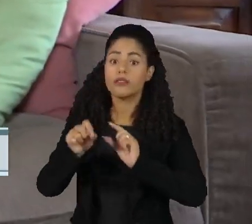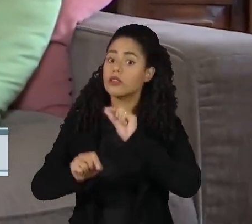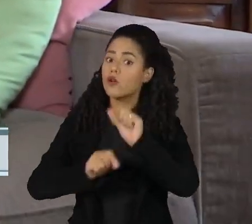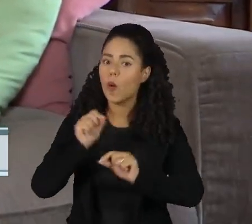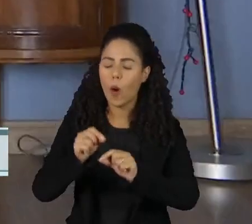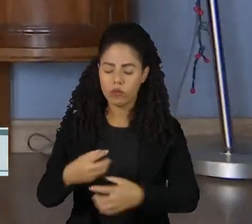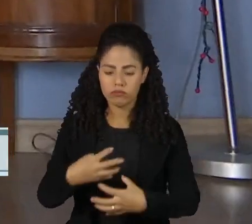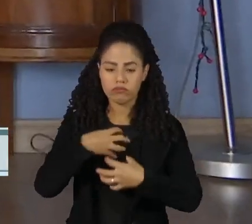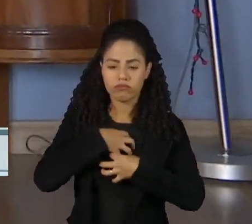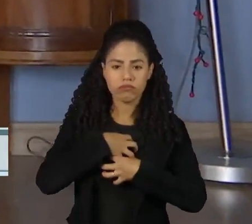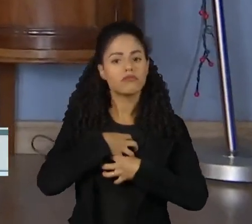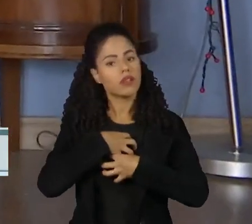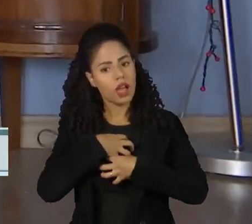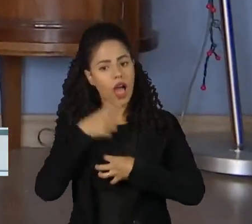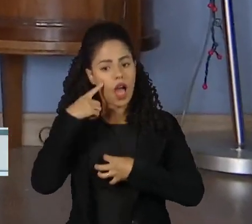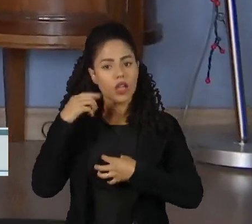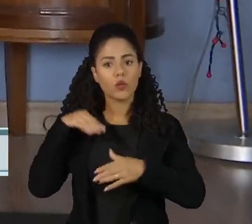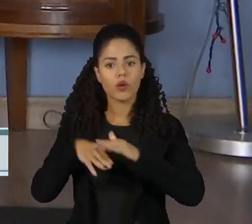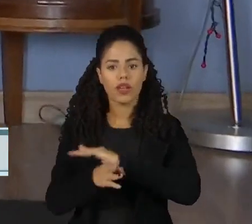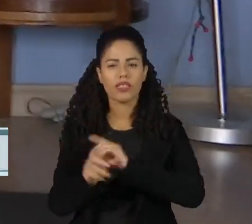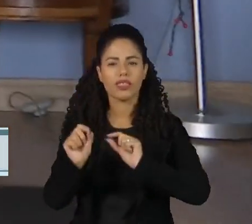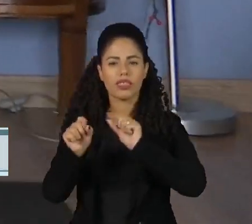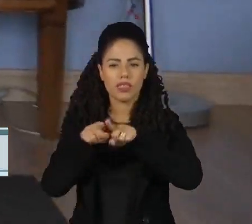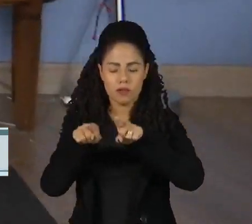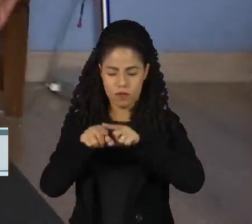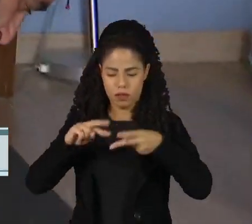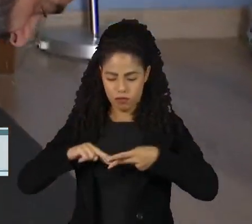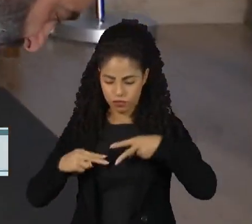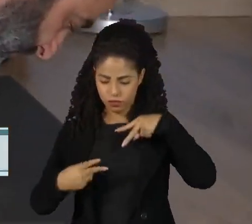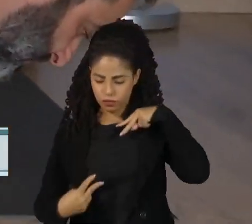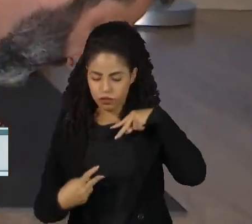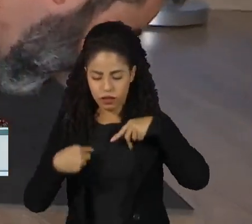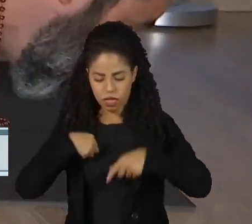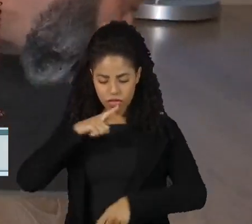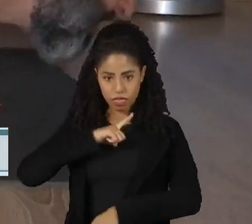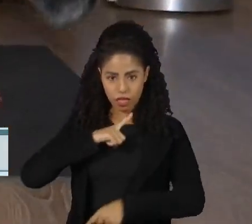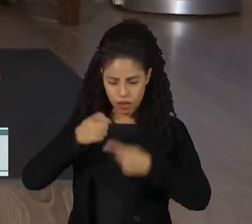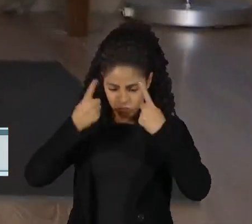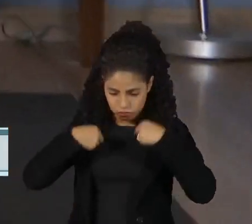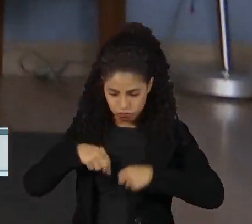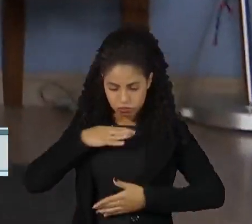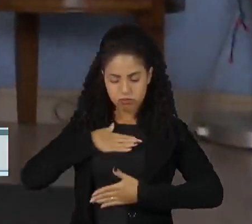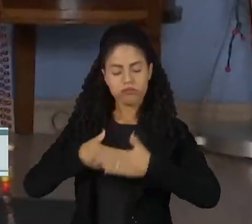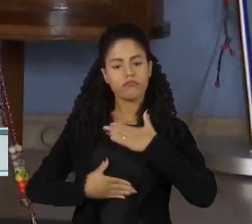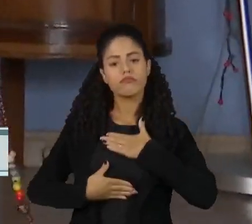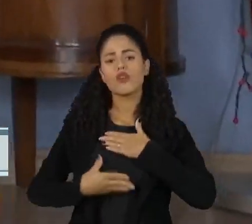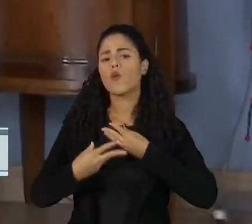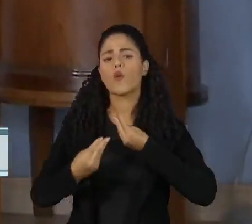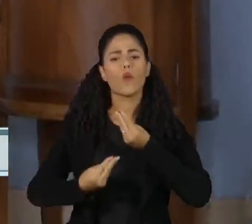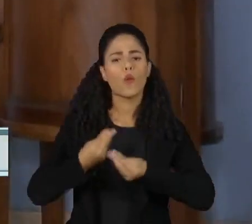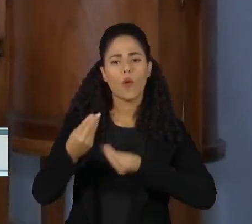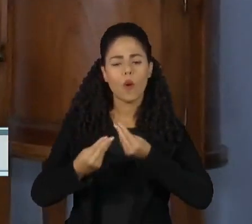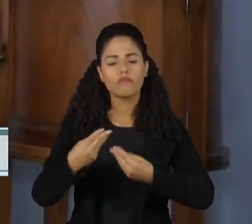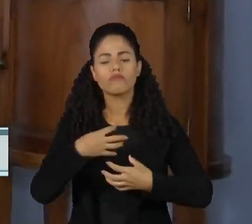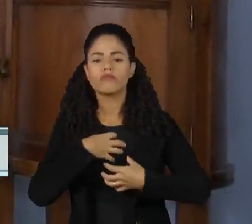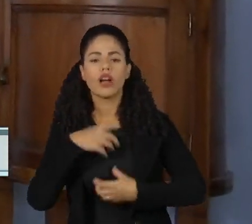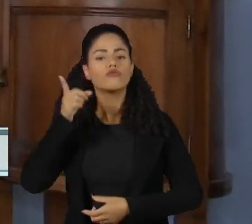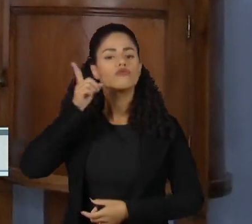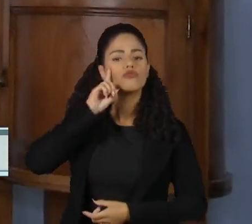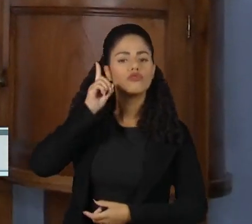contraponto da genética, da predisposição genética, é o estilo de vida.